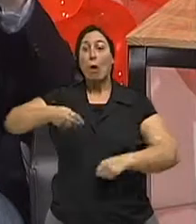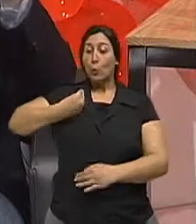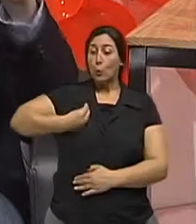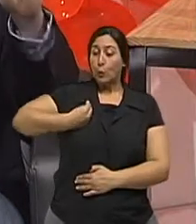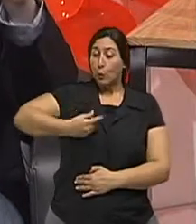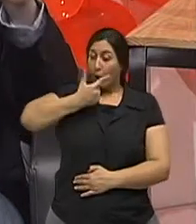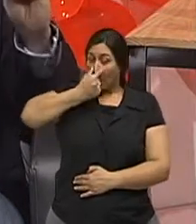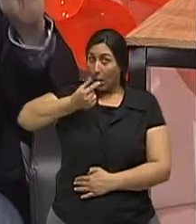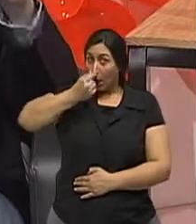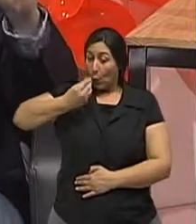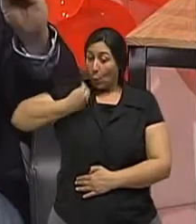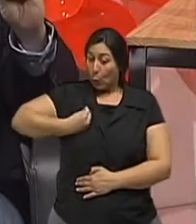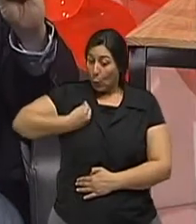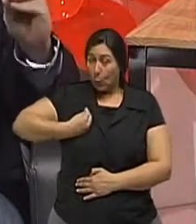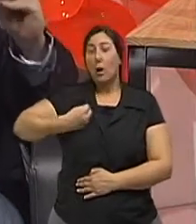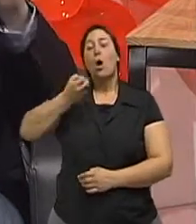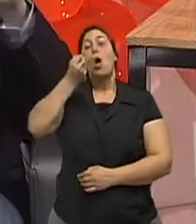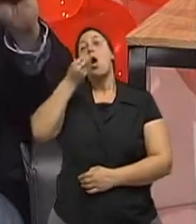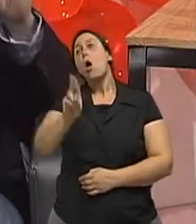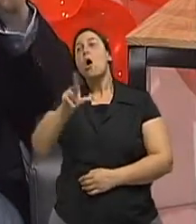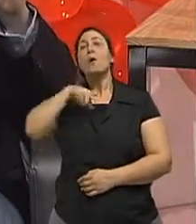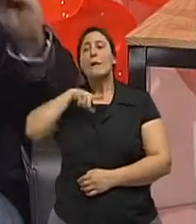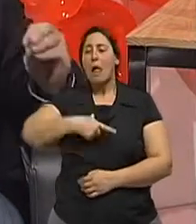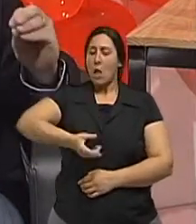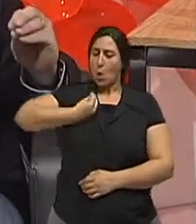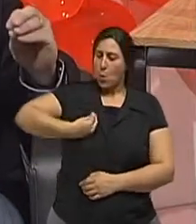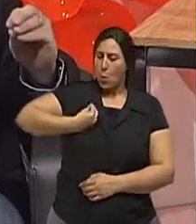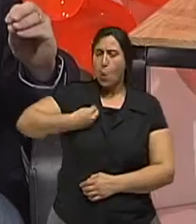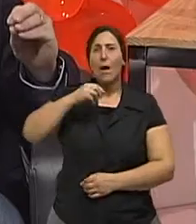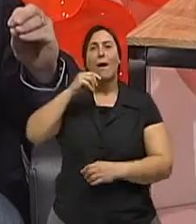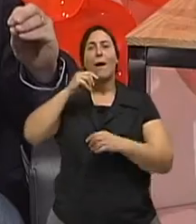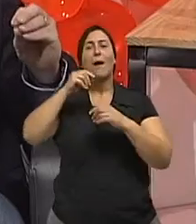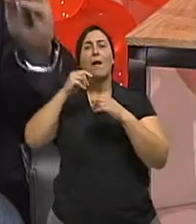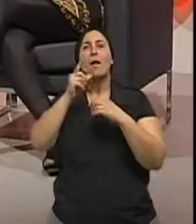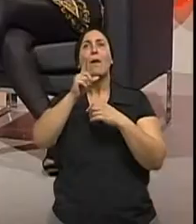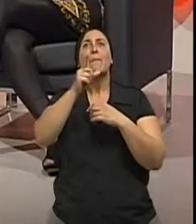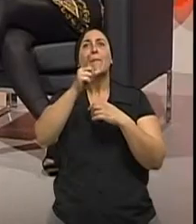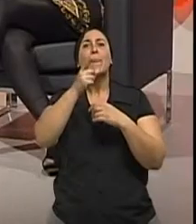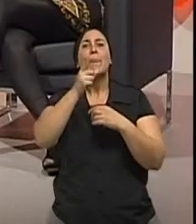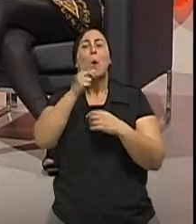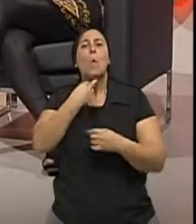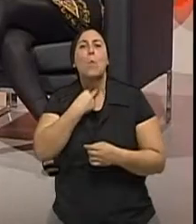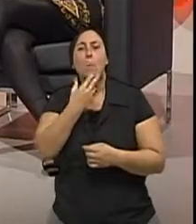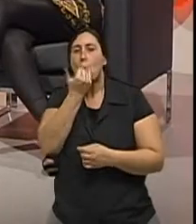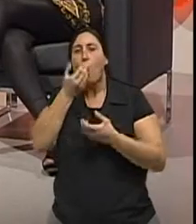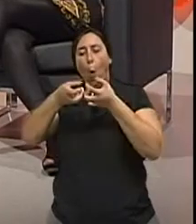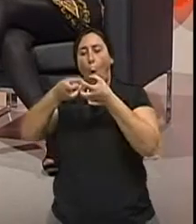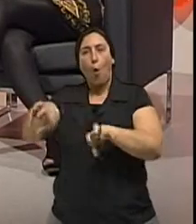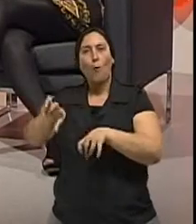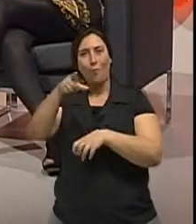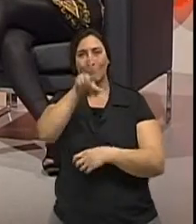vacina quem é alérgico a ovo de galinha. Porque a vacina é